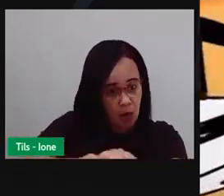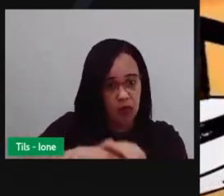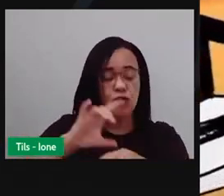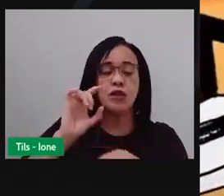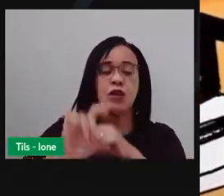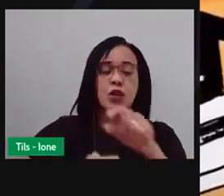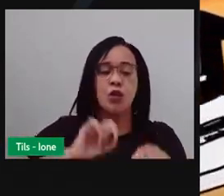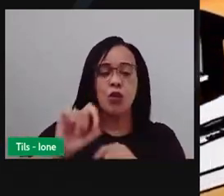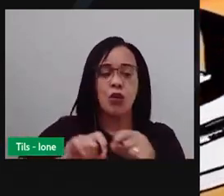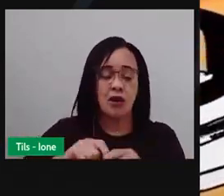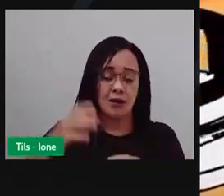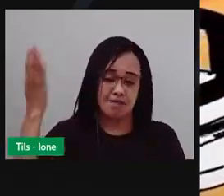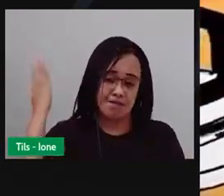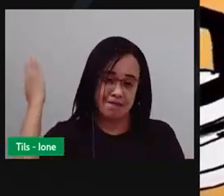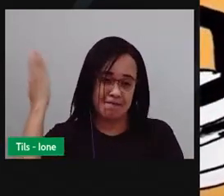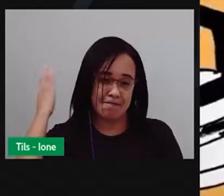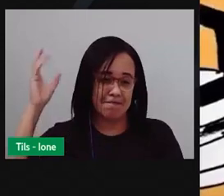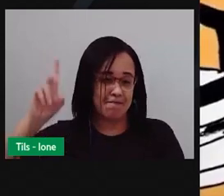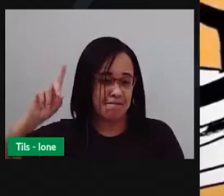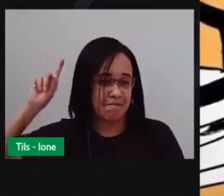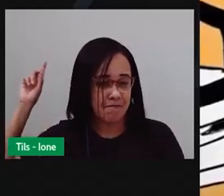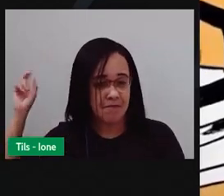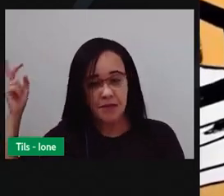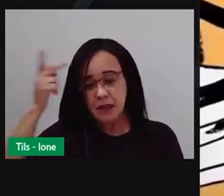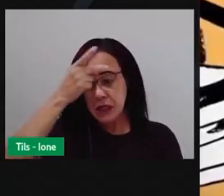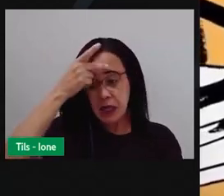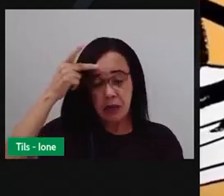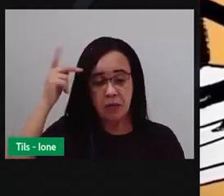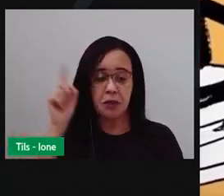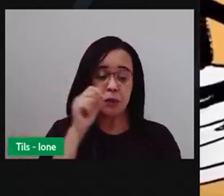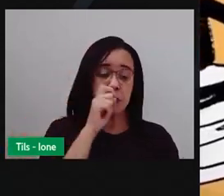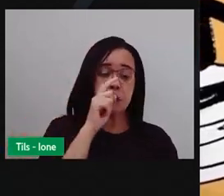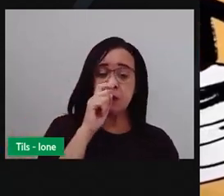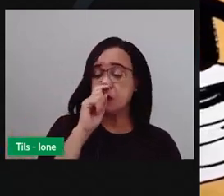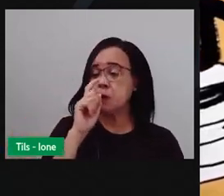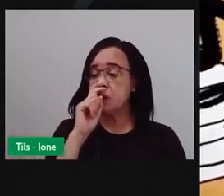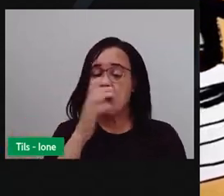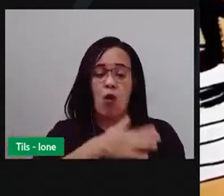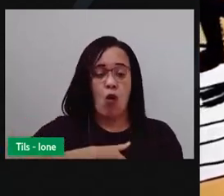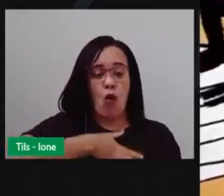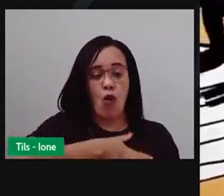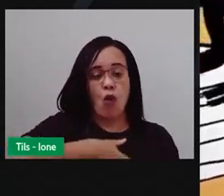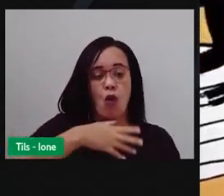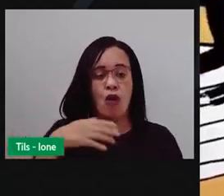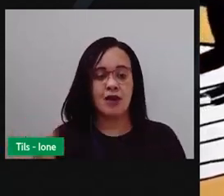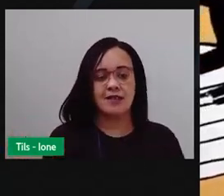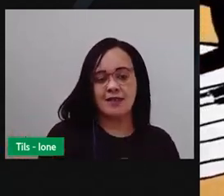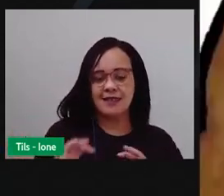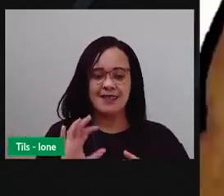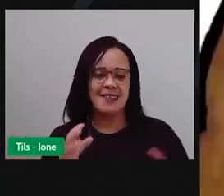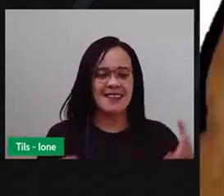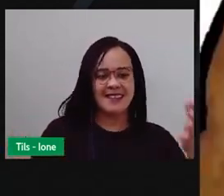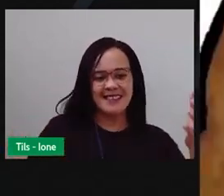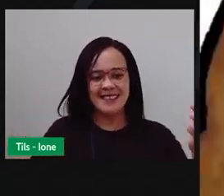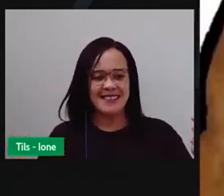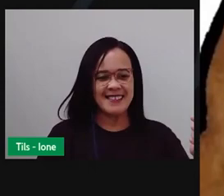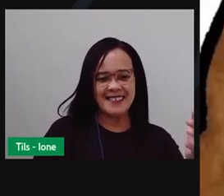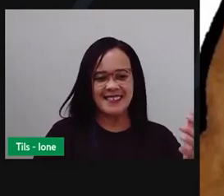depois daquela época, nossa elite adorava uma dança importada. E o que nós fizemos com essa dança?